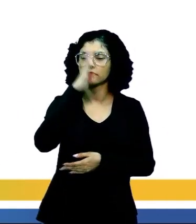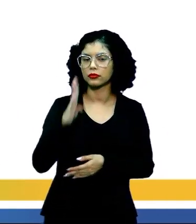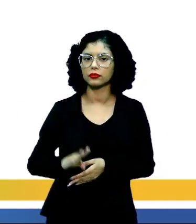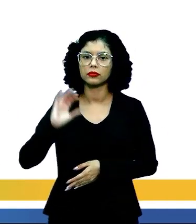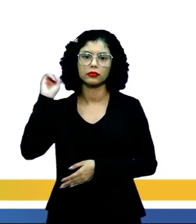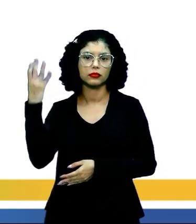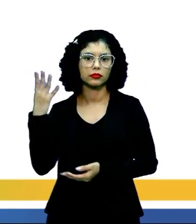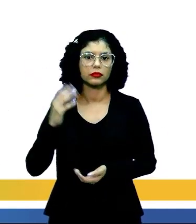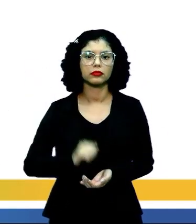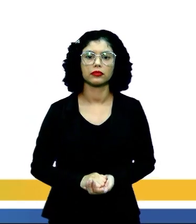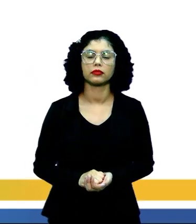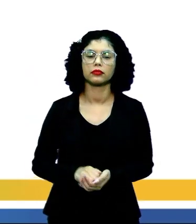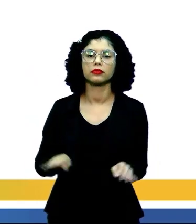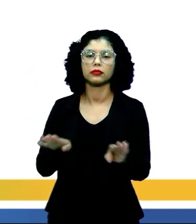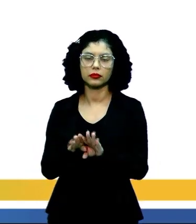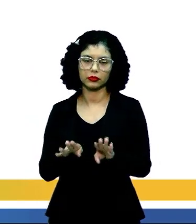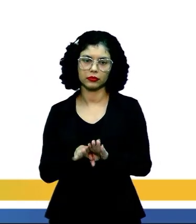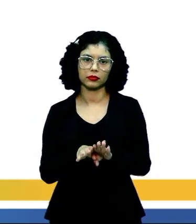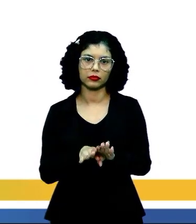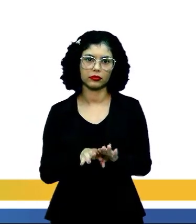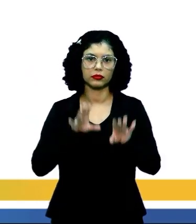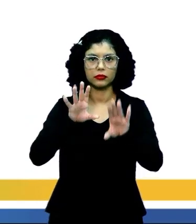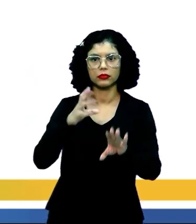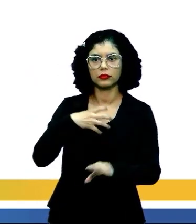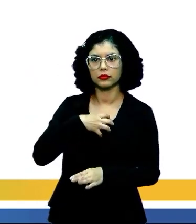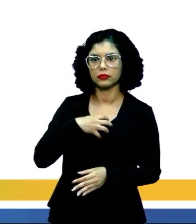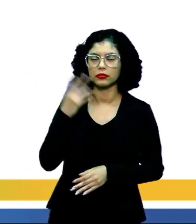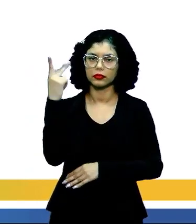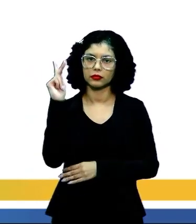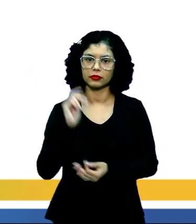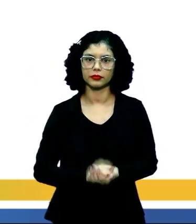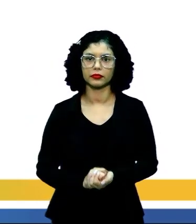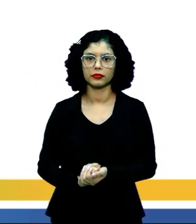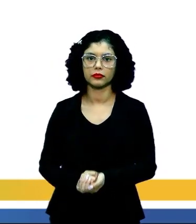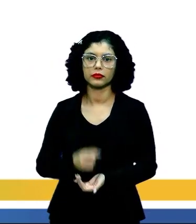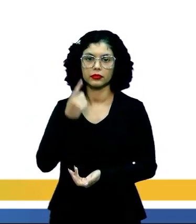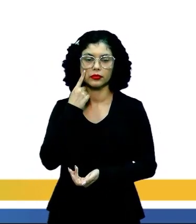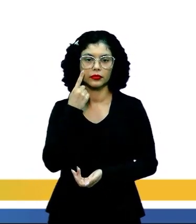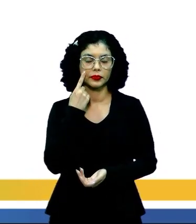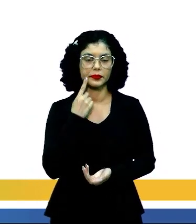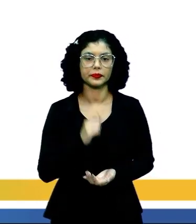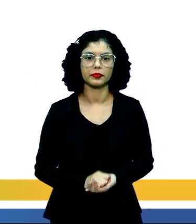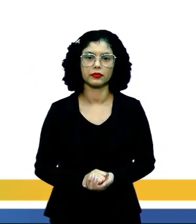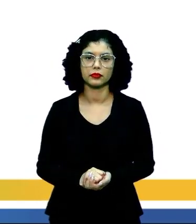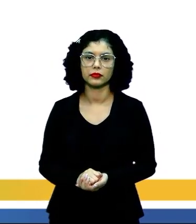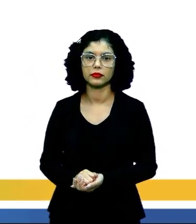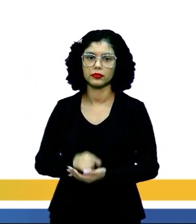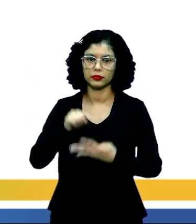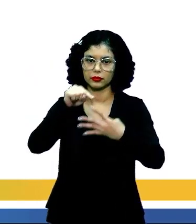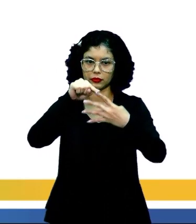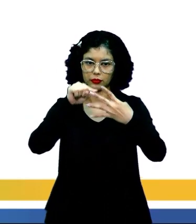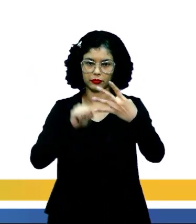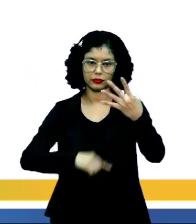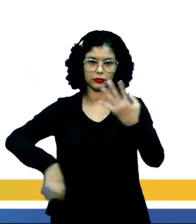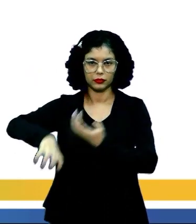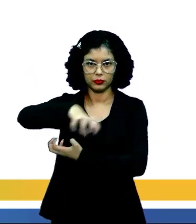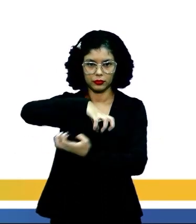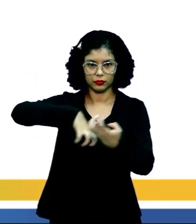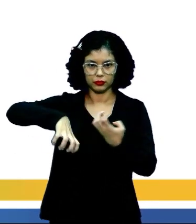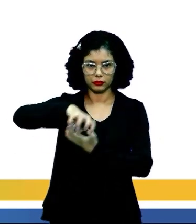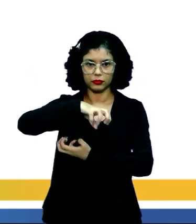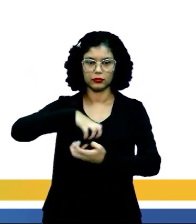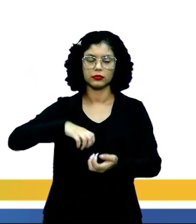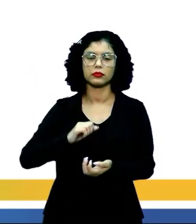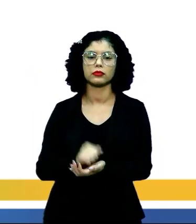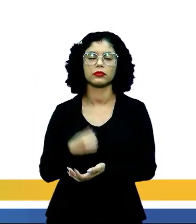o que está acontecendo no Brasil nesse período. Se você der uma olhada aí, nós temos quatro revoltas, ou quatro